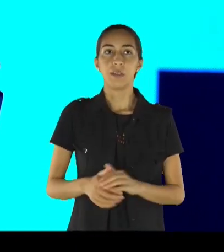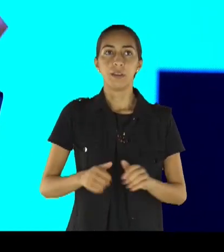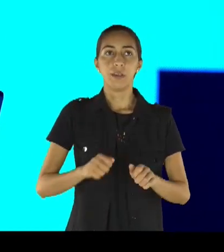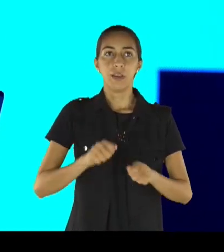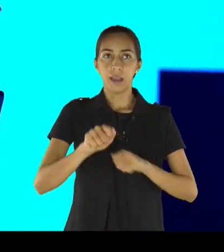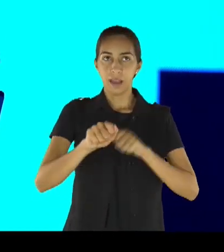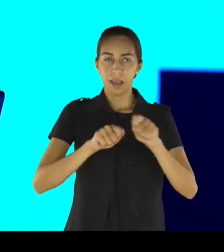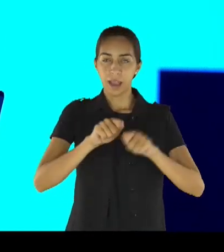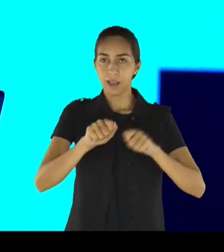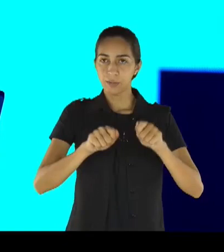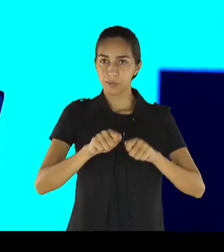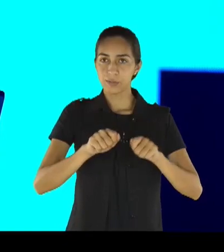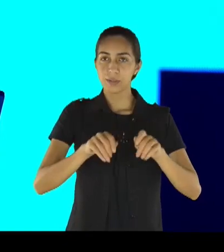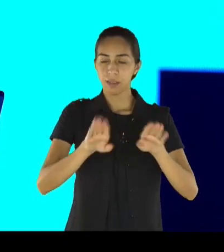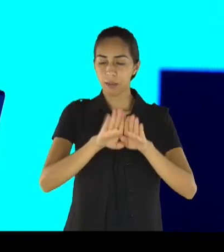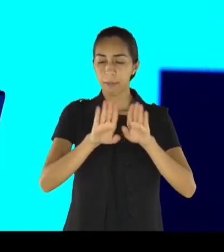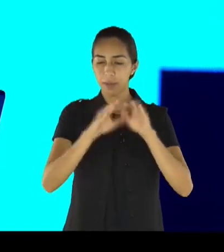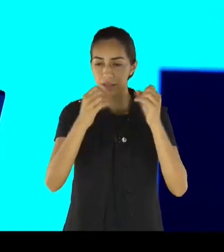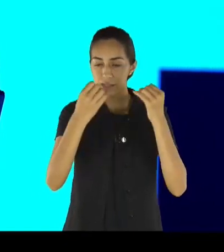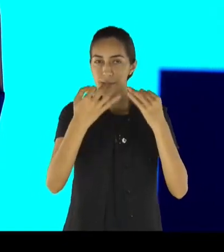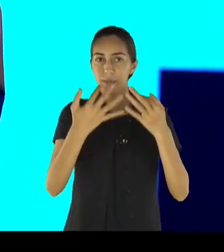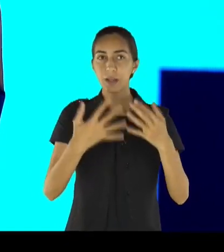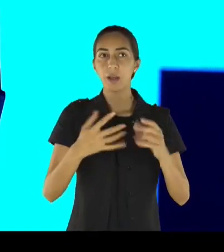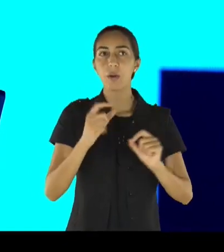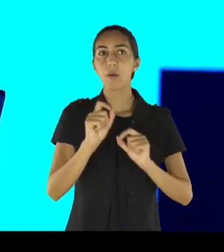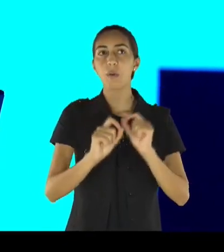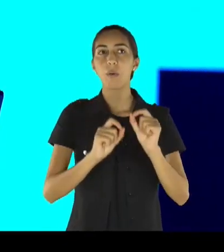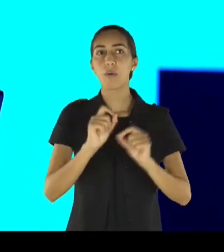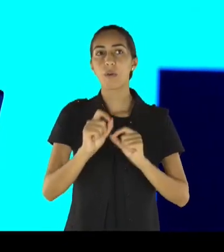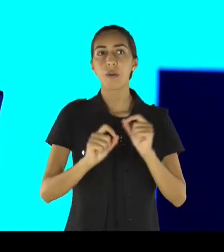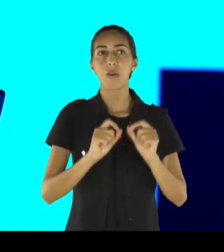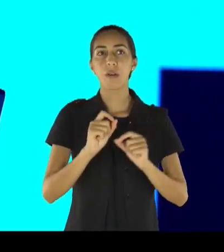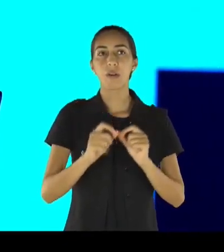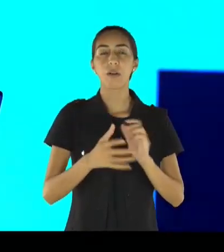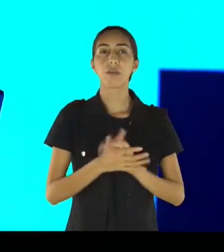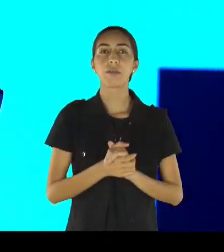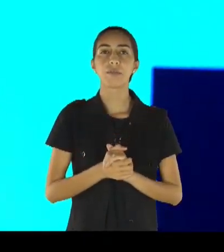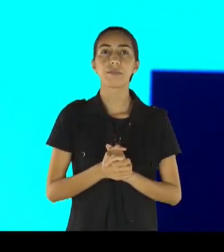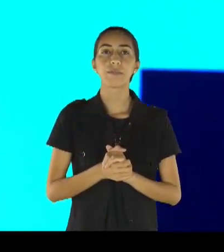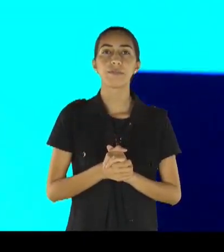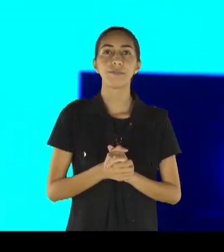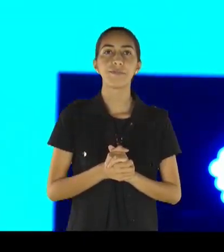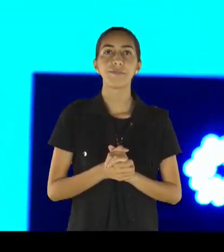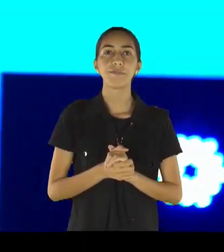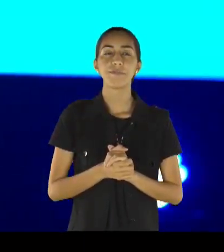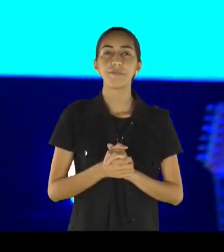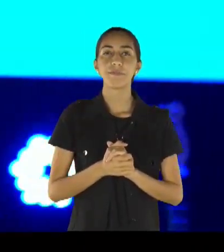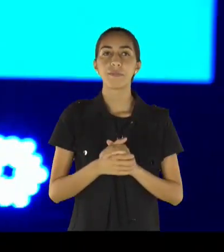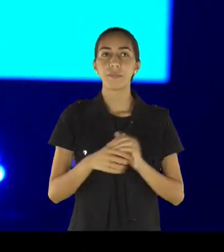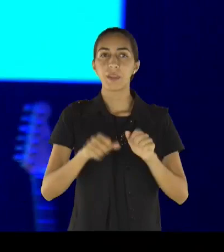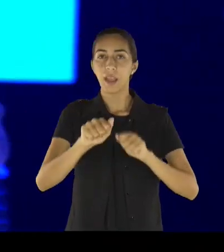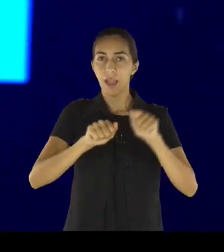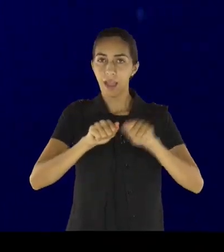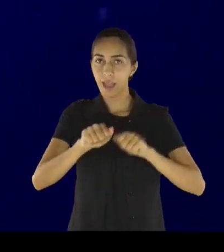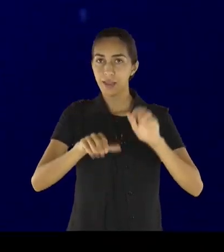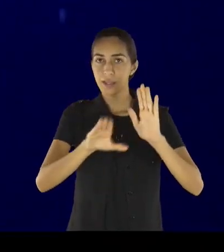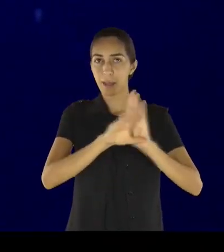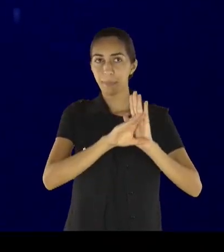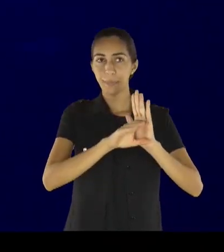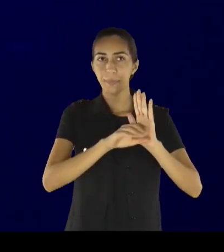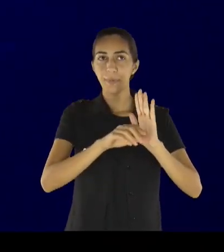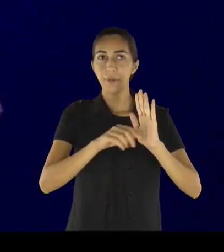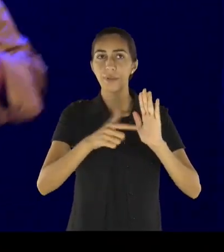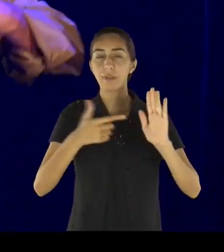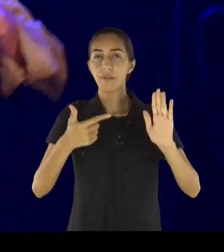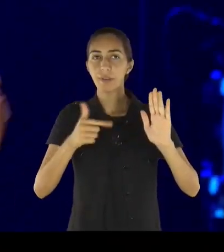quando Paulo, depois que Paulo disse isso, e tendo já todos, ânimo, aí o pessoal começou a se animar, irmãos, a pior